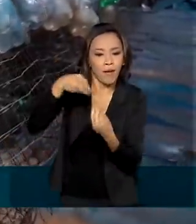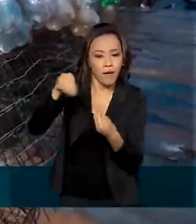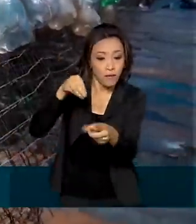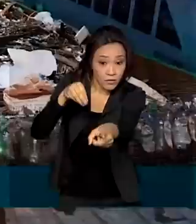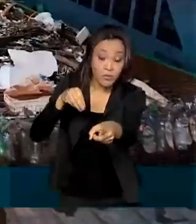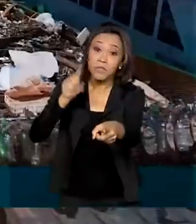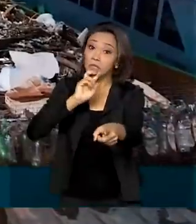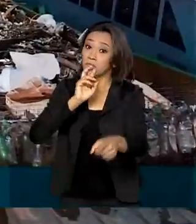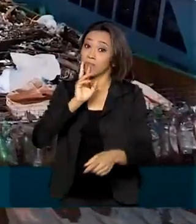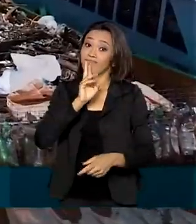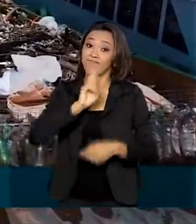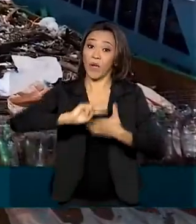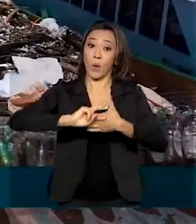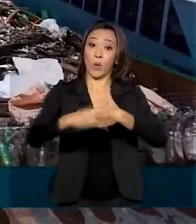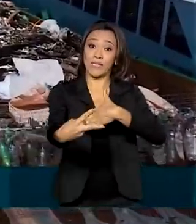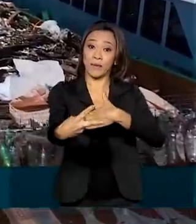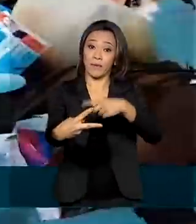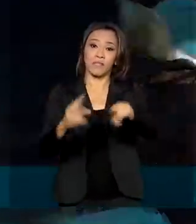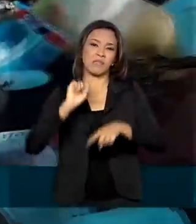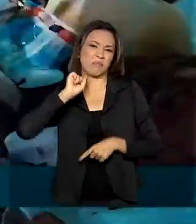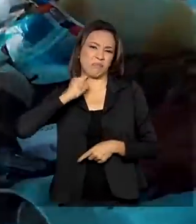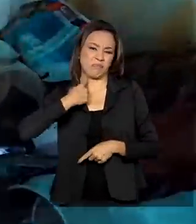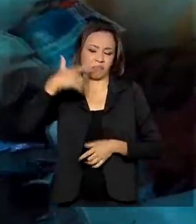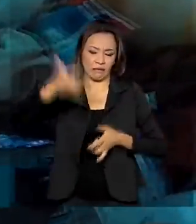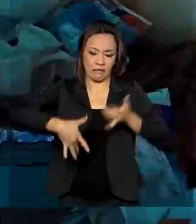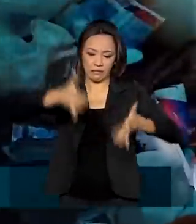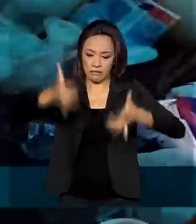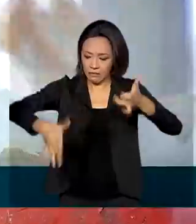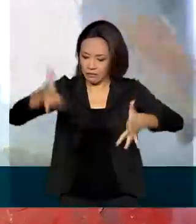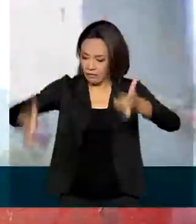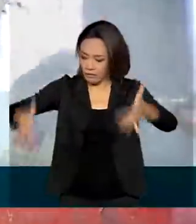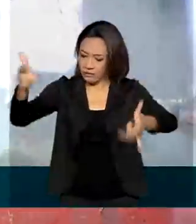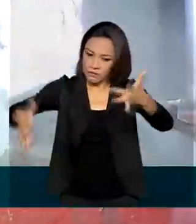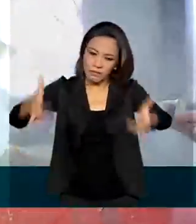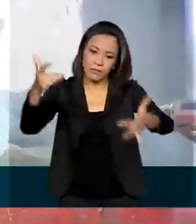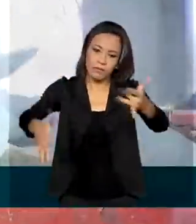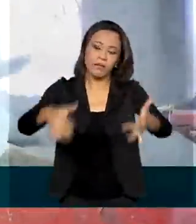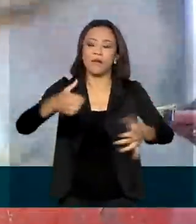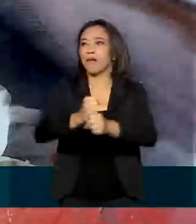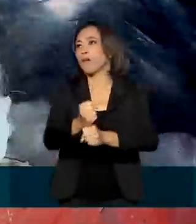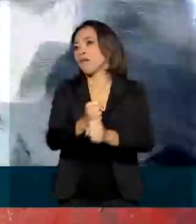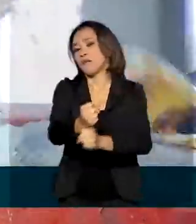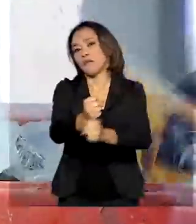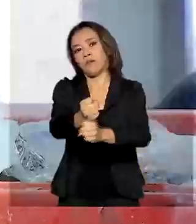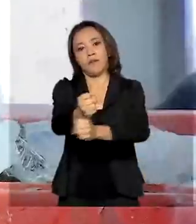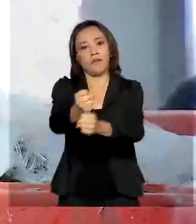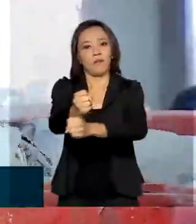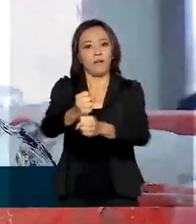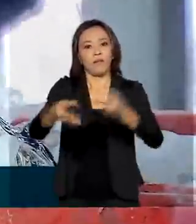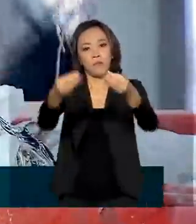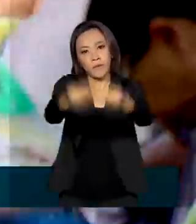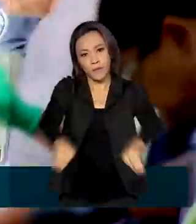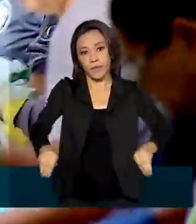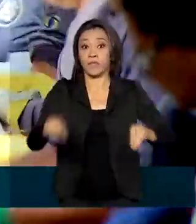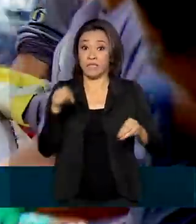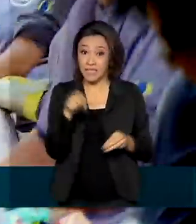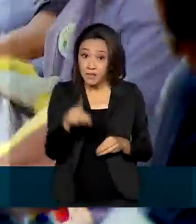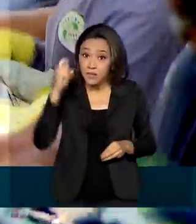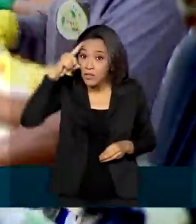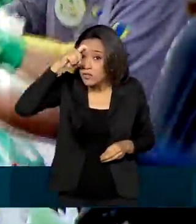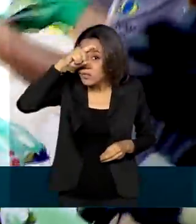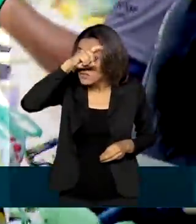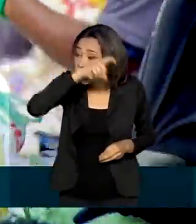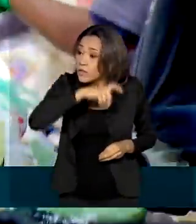disso é uma poluição que permanece no meio ambiente por dezenas de anos. Um impacto difícil de